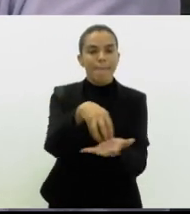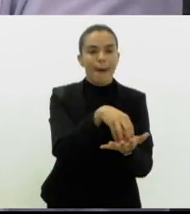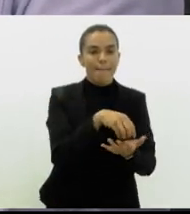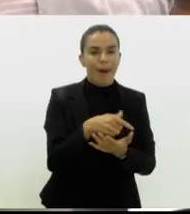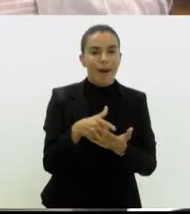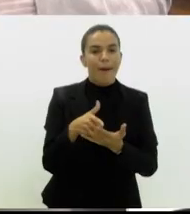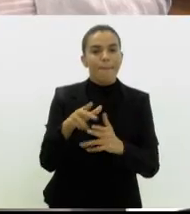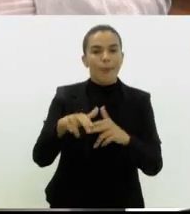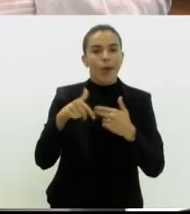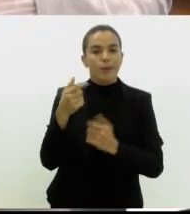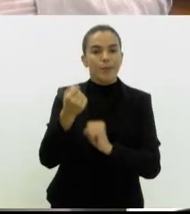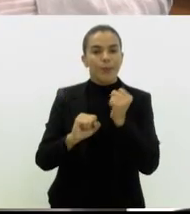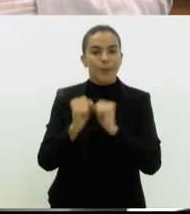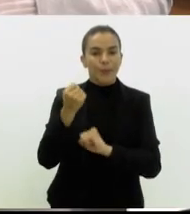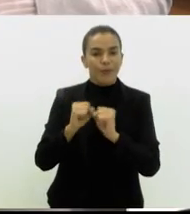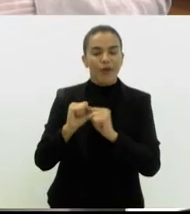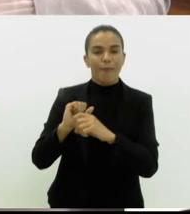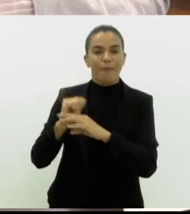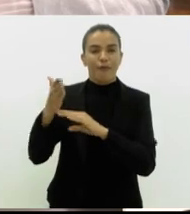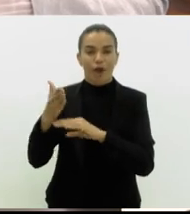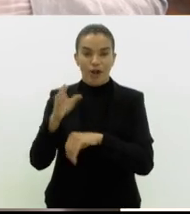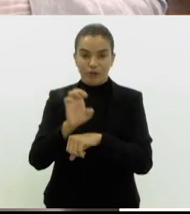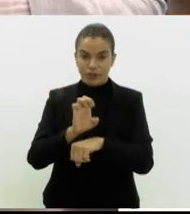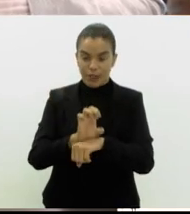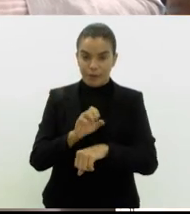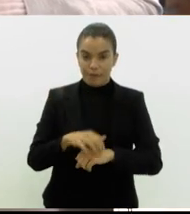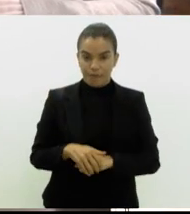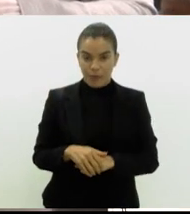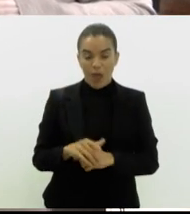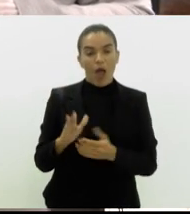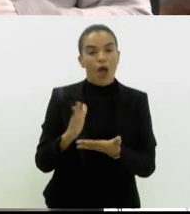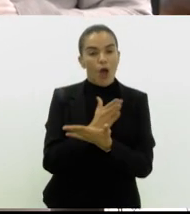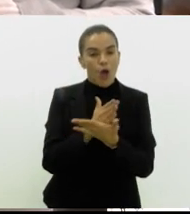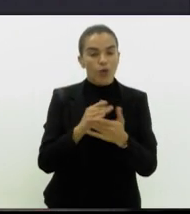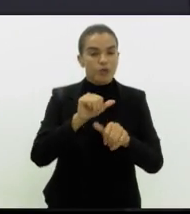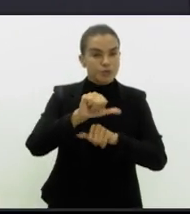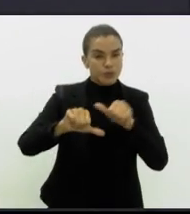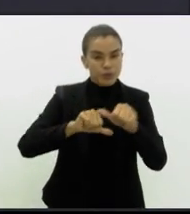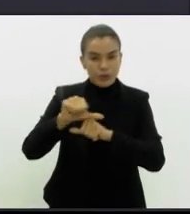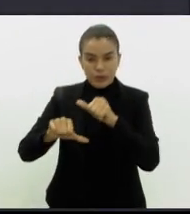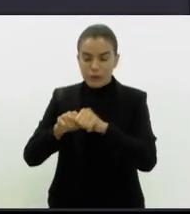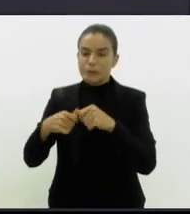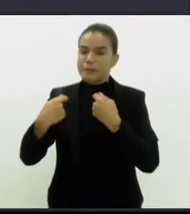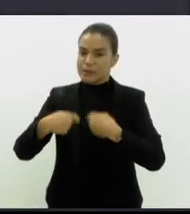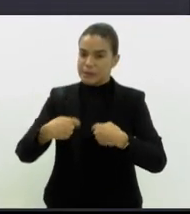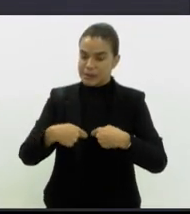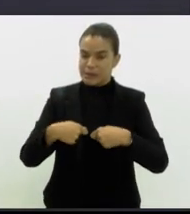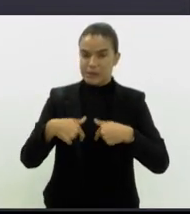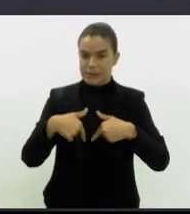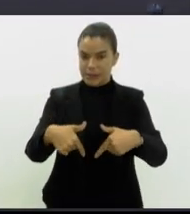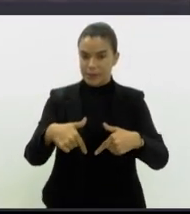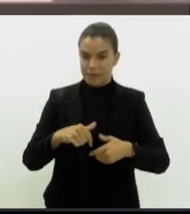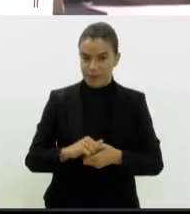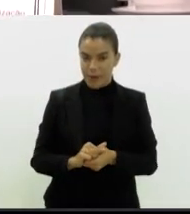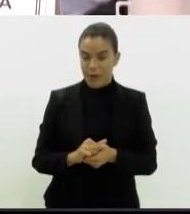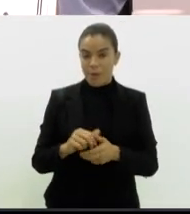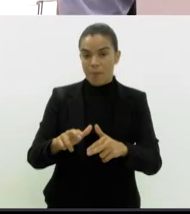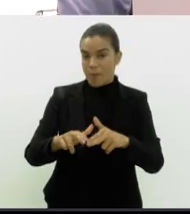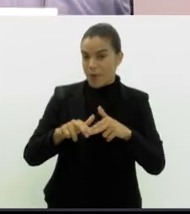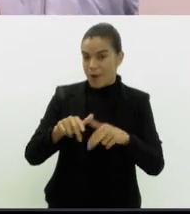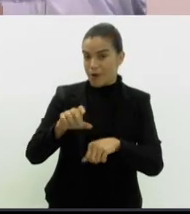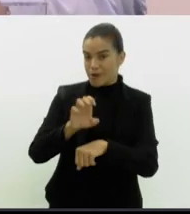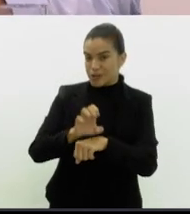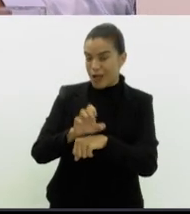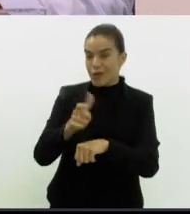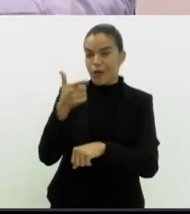regiões. Com esse cenário, algumas correções a respeito da tributação precisam ser feitas para que o estado volte a